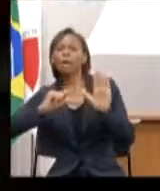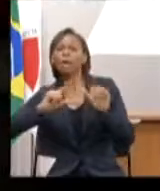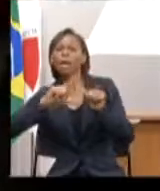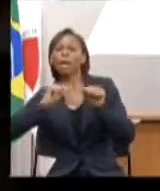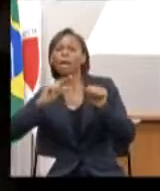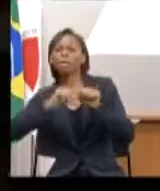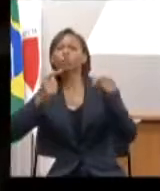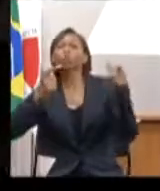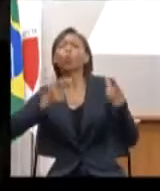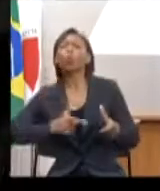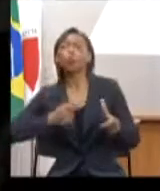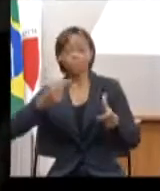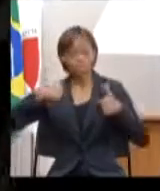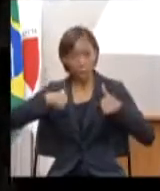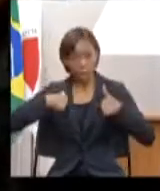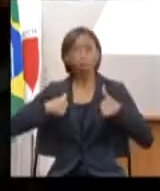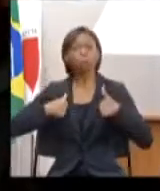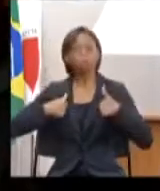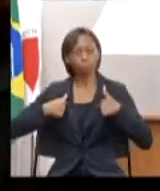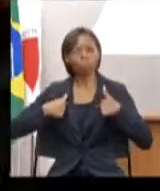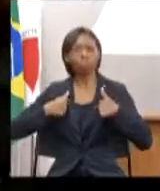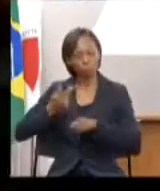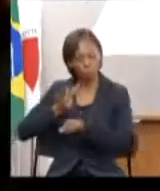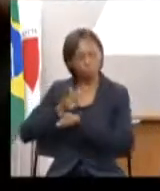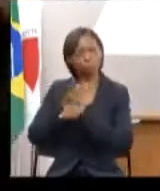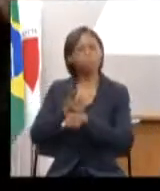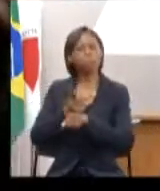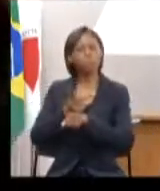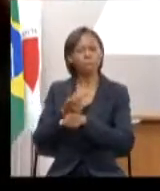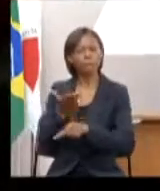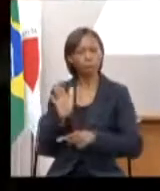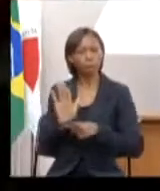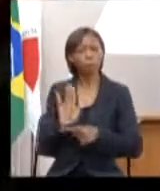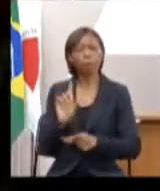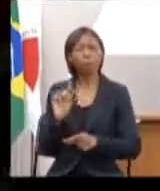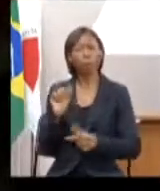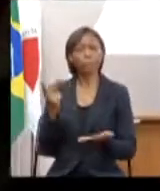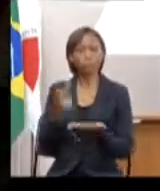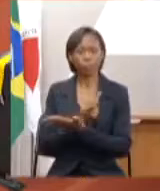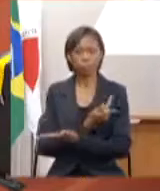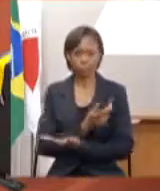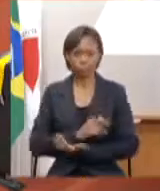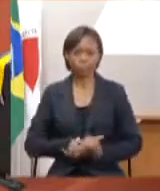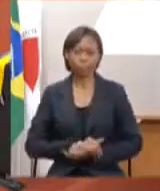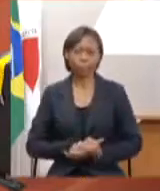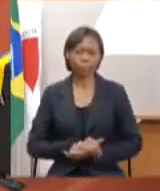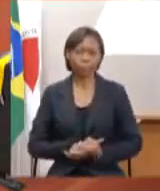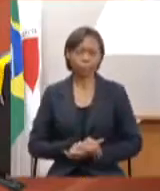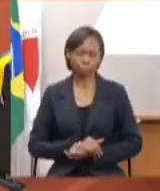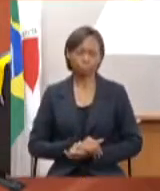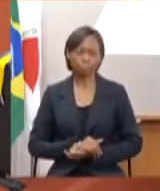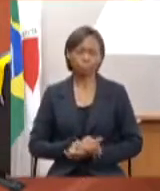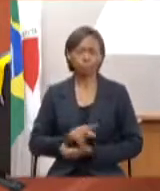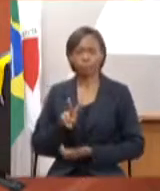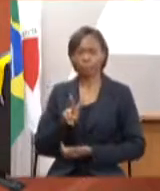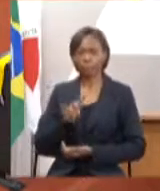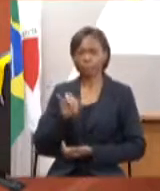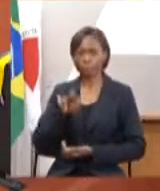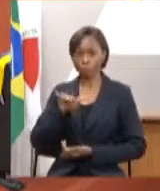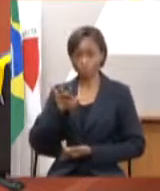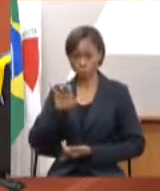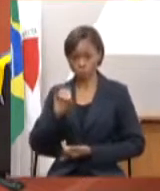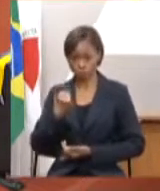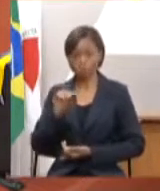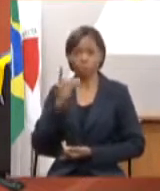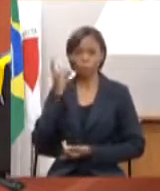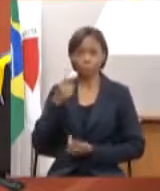está eu vou correr atrás disso no mínimo formar uma ideia do que está acontecendo deputado Vigílio Guimarães eu